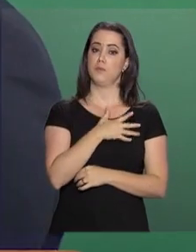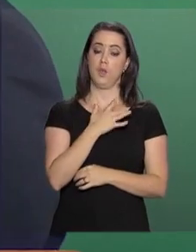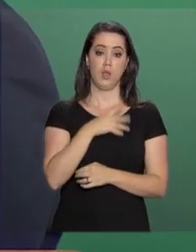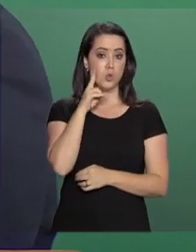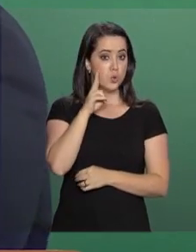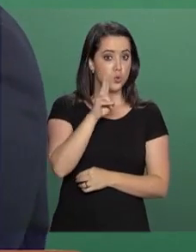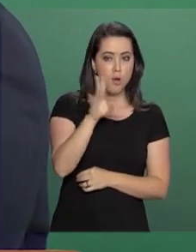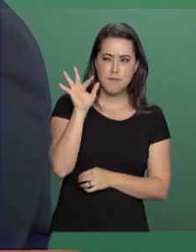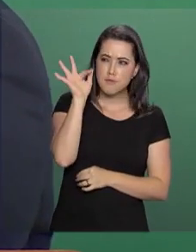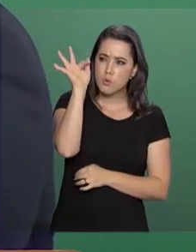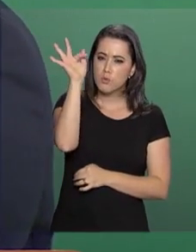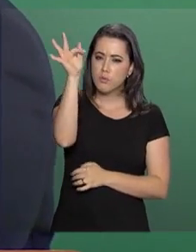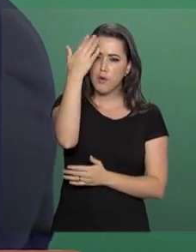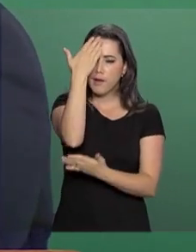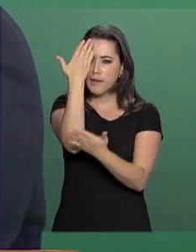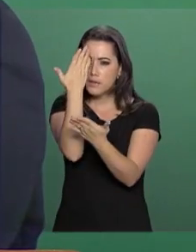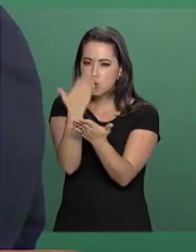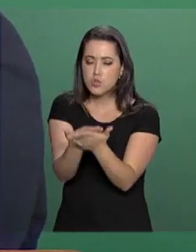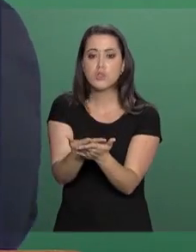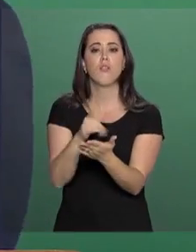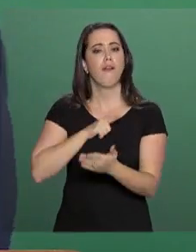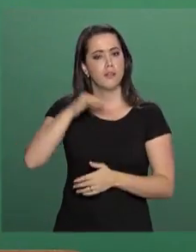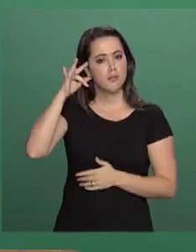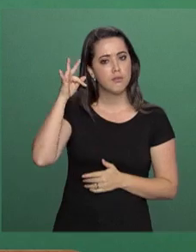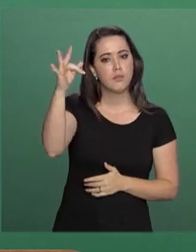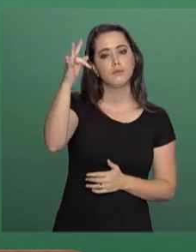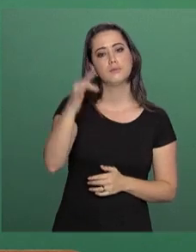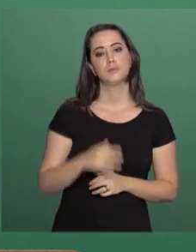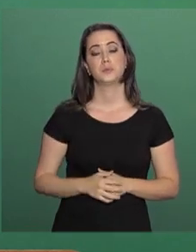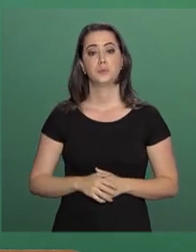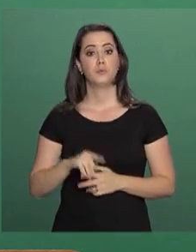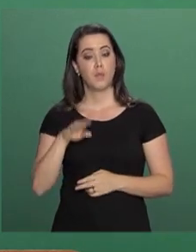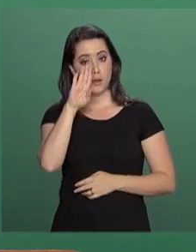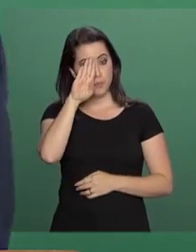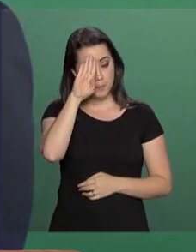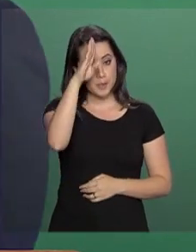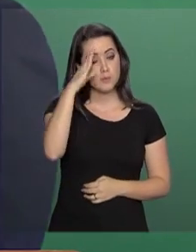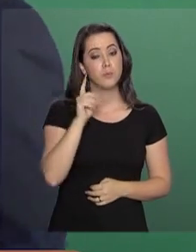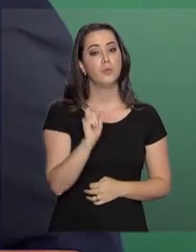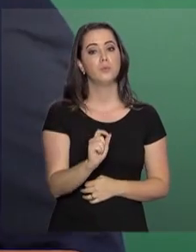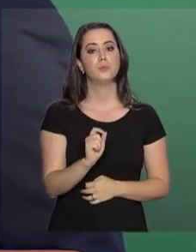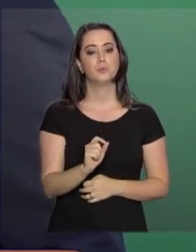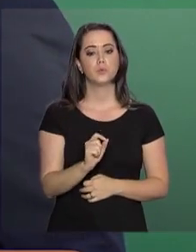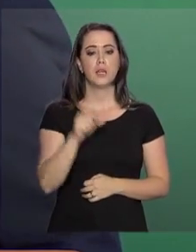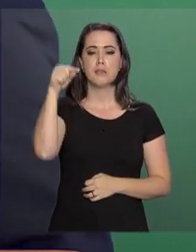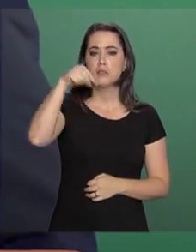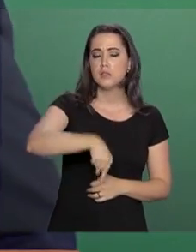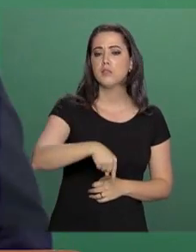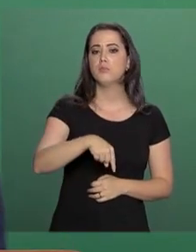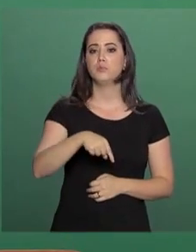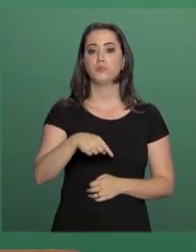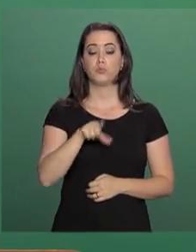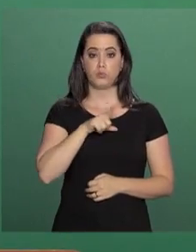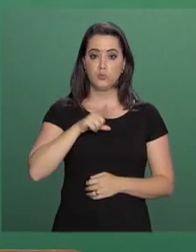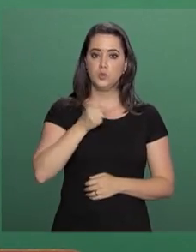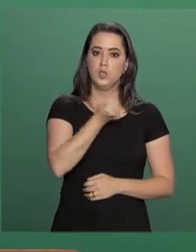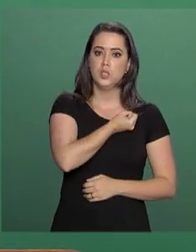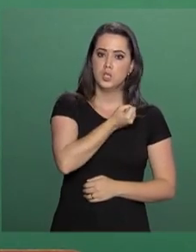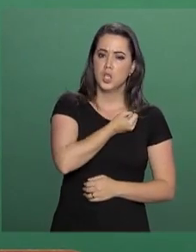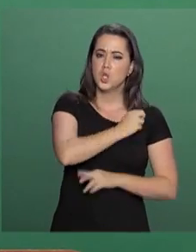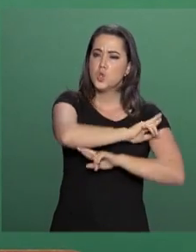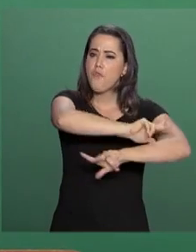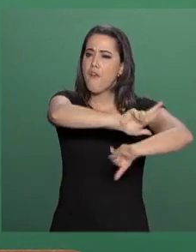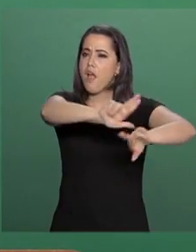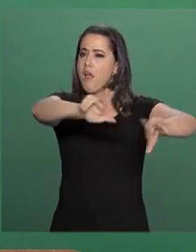de olhar para o futuro com a certeza de que há futuro. E, principalmente, aqui dentro, tem inúmeros amigos